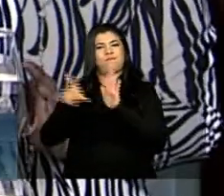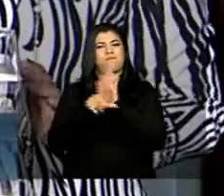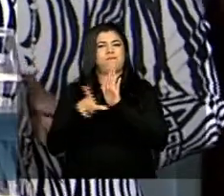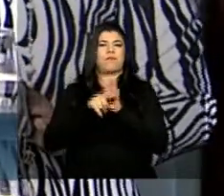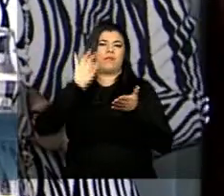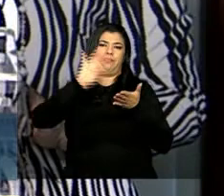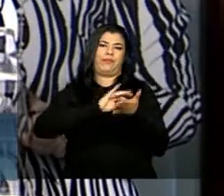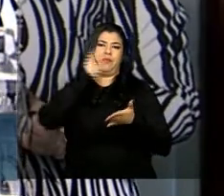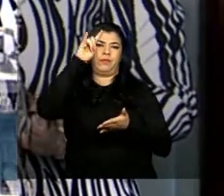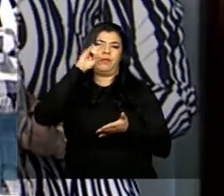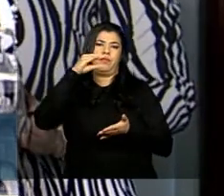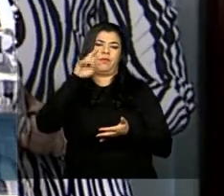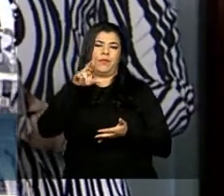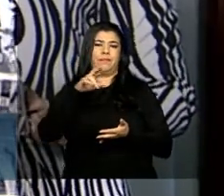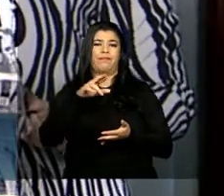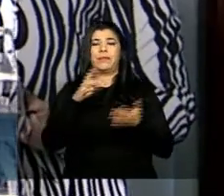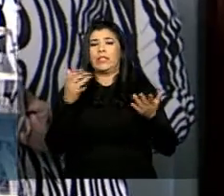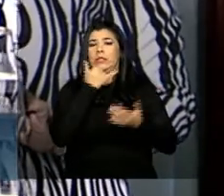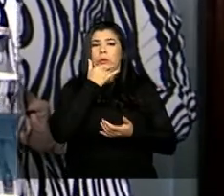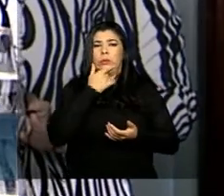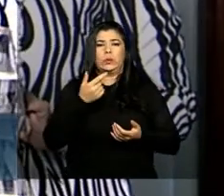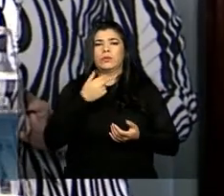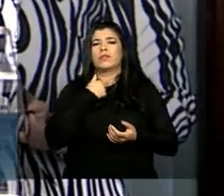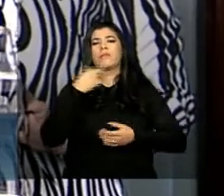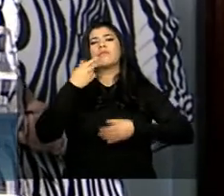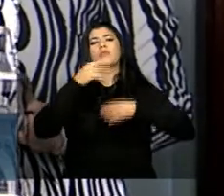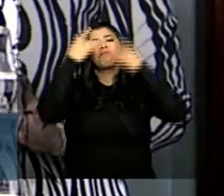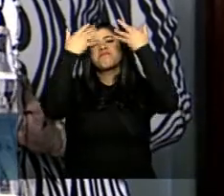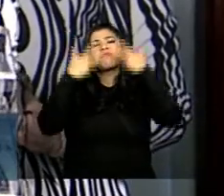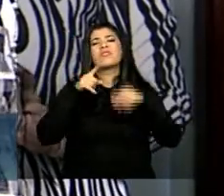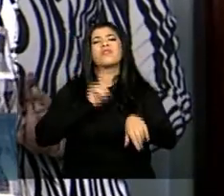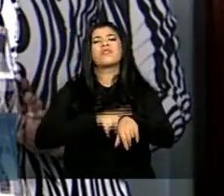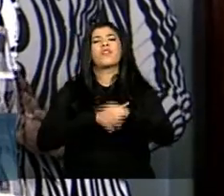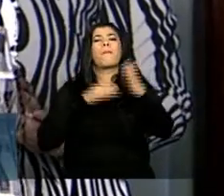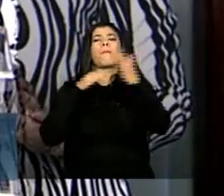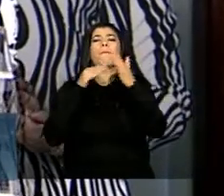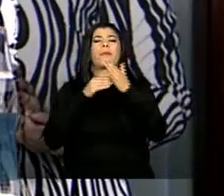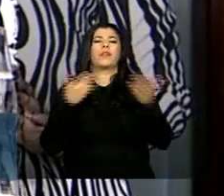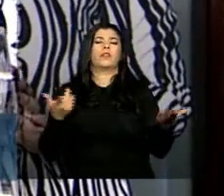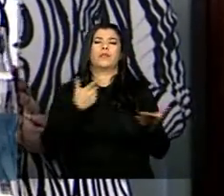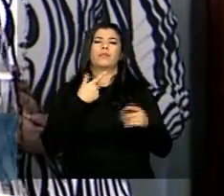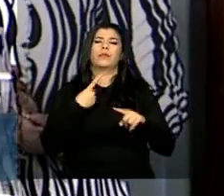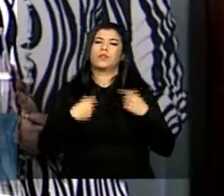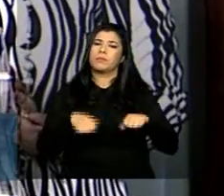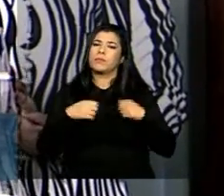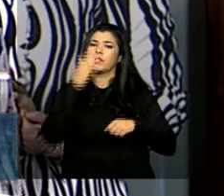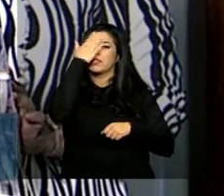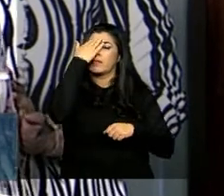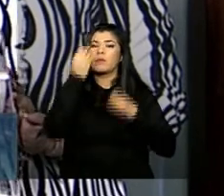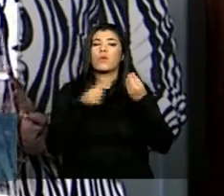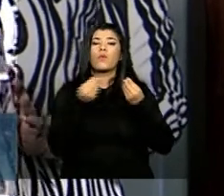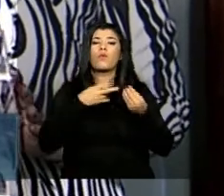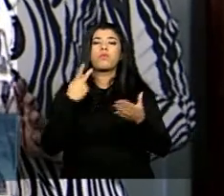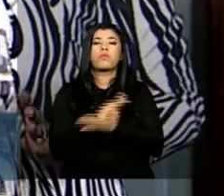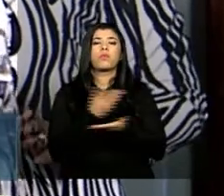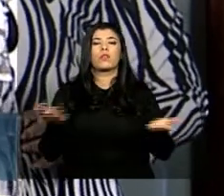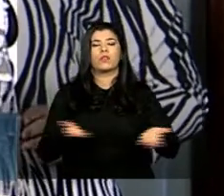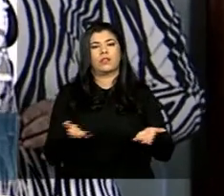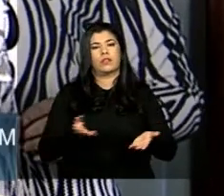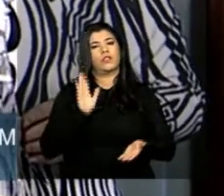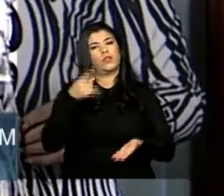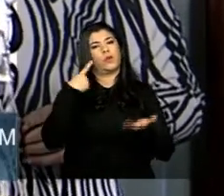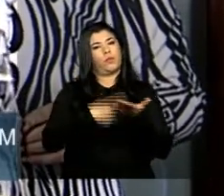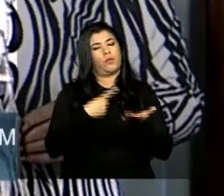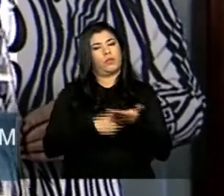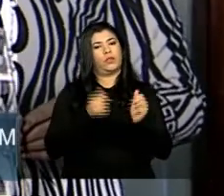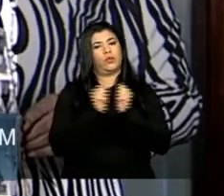falar de prazo porque eu preciso trabalhar na base real e saber da estratégia de uma eventual prorrogação como é que será feito está combinado com o ministério